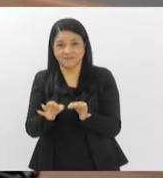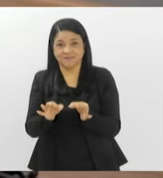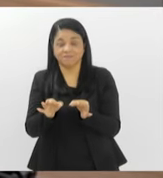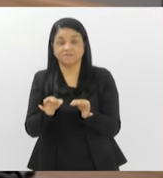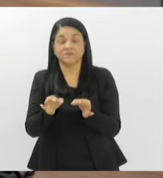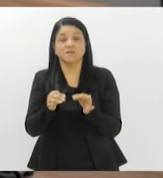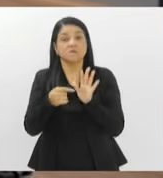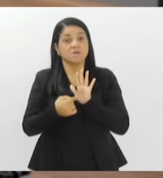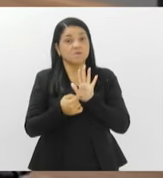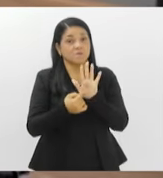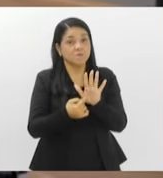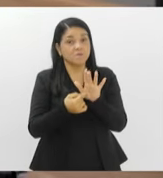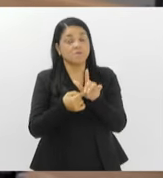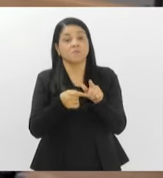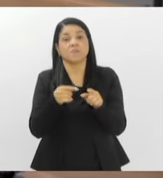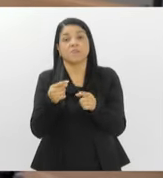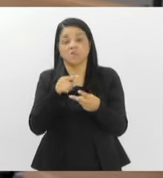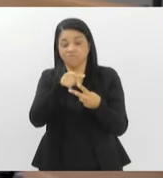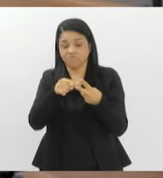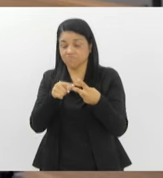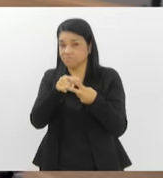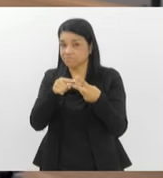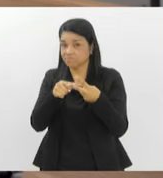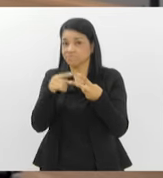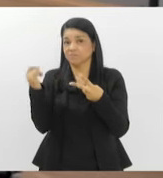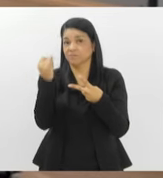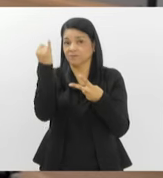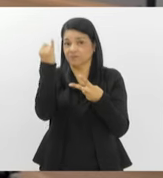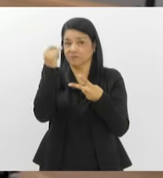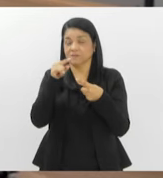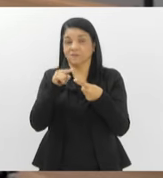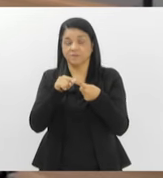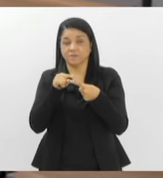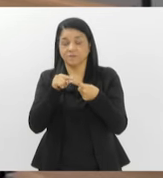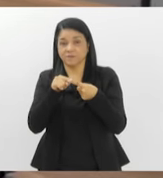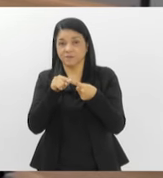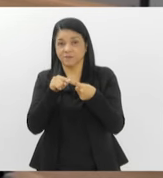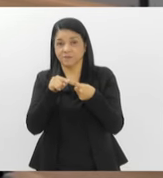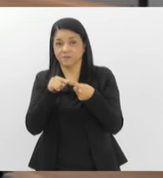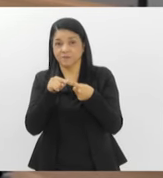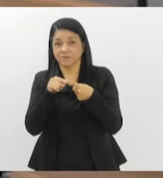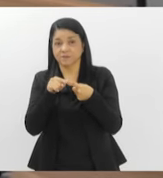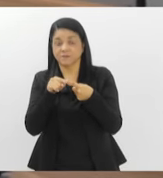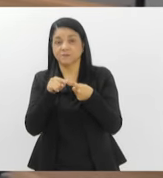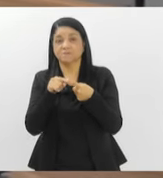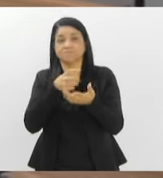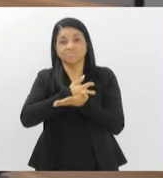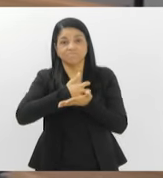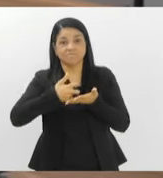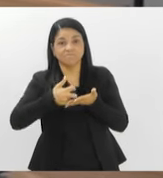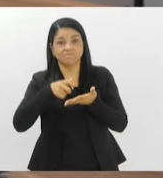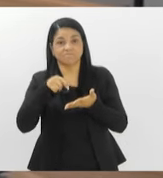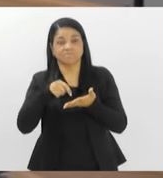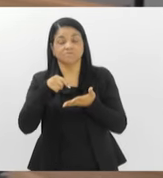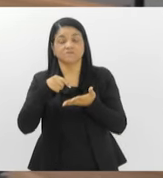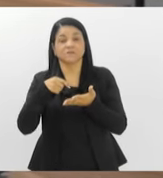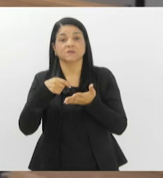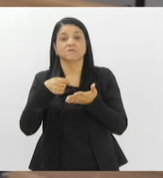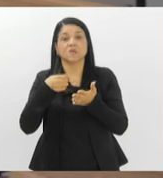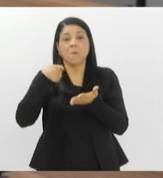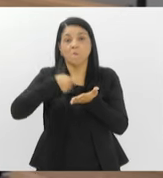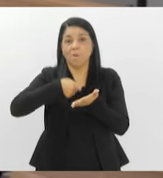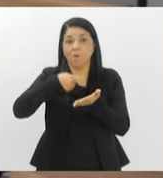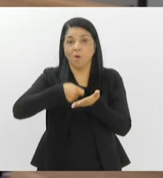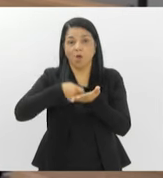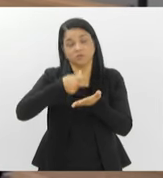válido ressaltar dois importantes pontos desta lei. Primeiro, trata-se de sanções impostas a condenados que